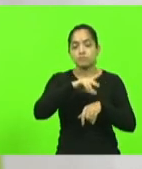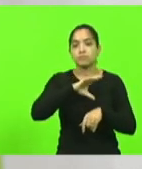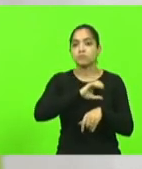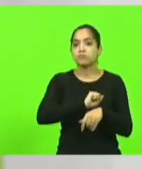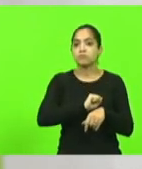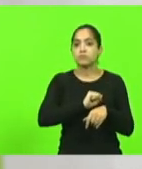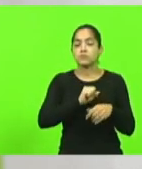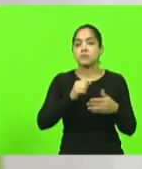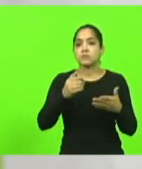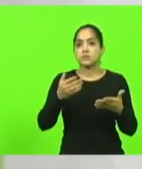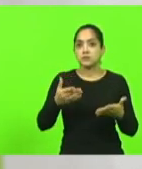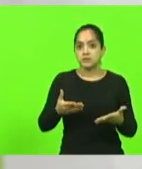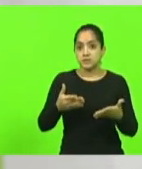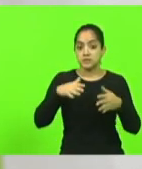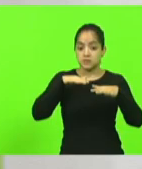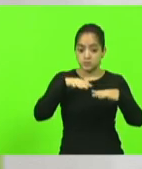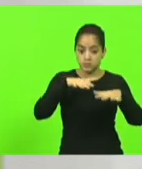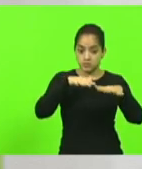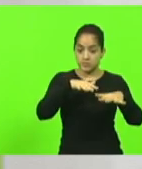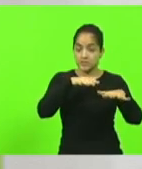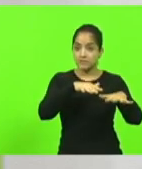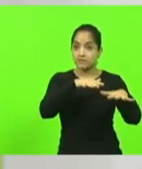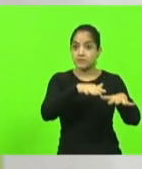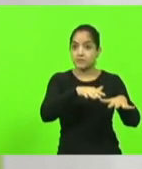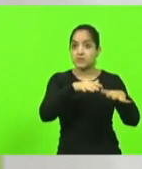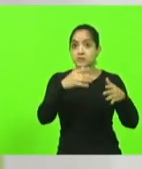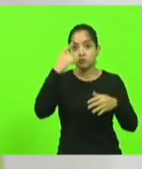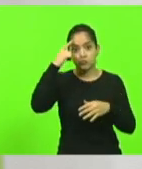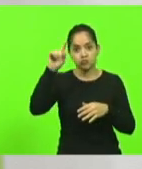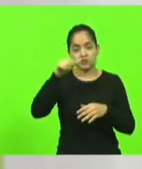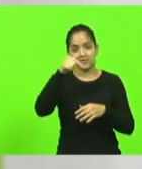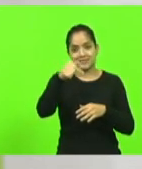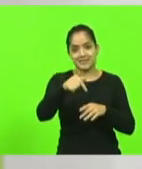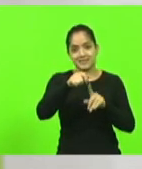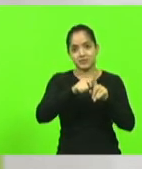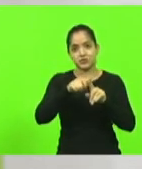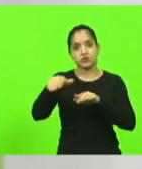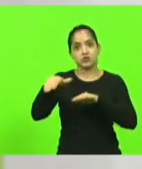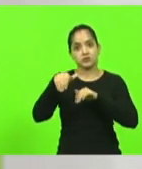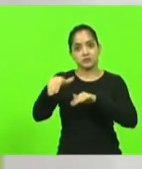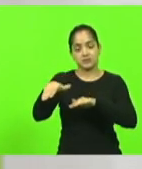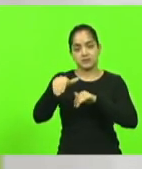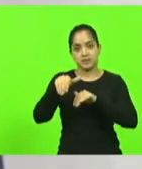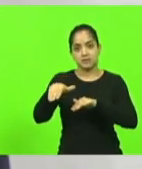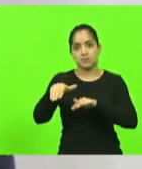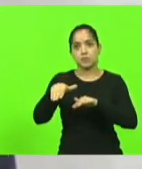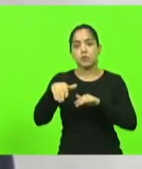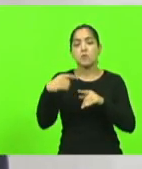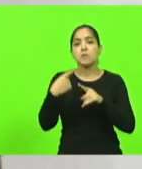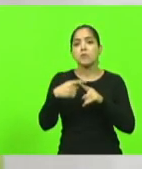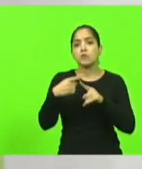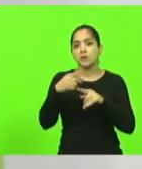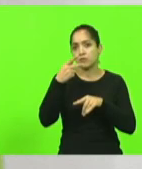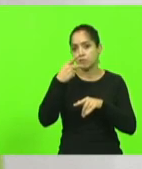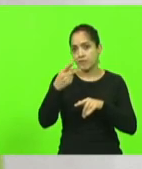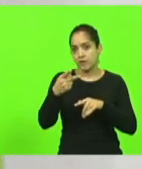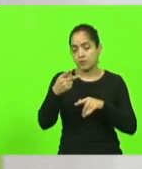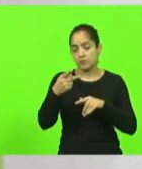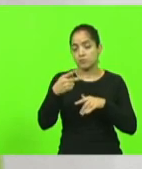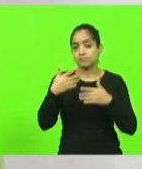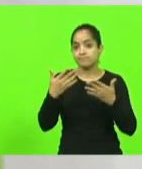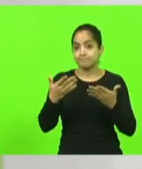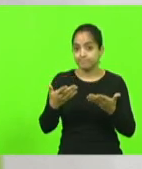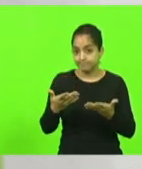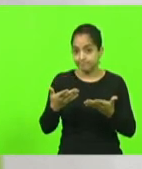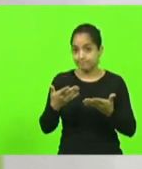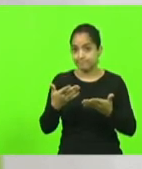Serão essas manifestações do dia 7 de setembro. Por que digo isso? Porque foi